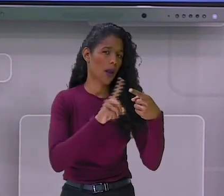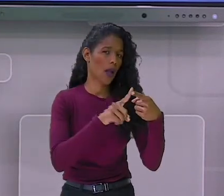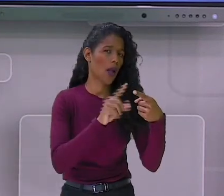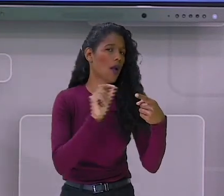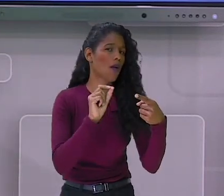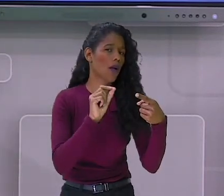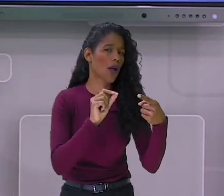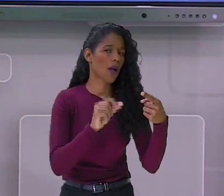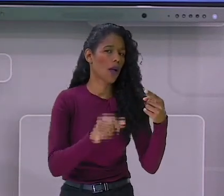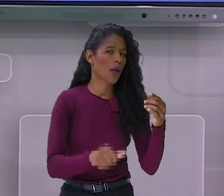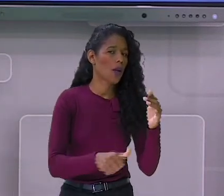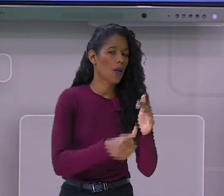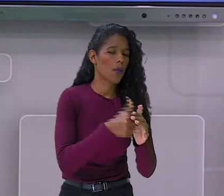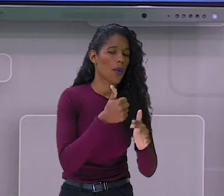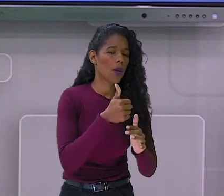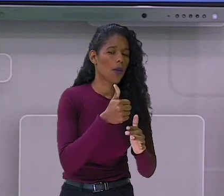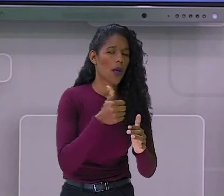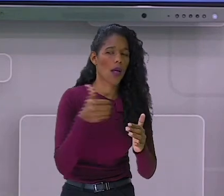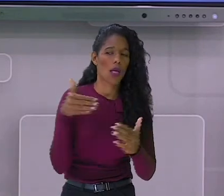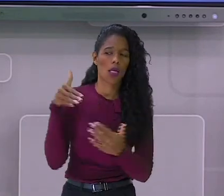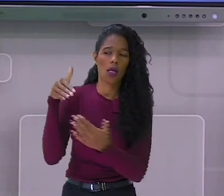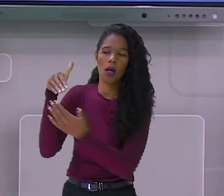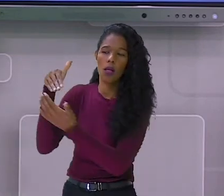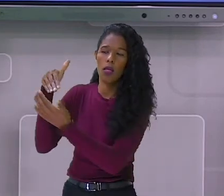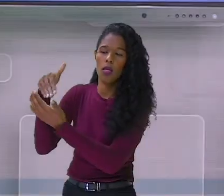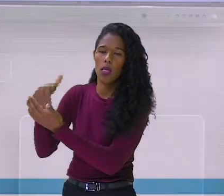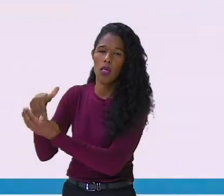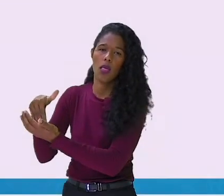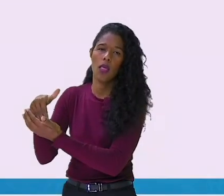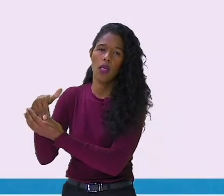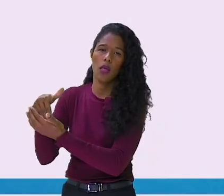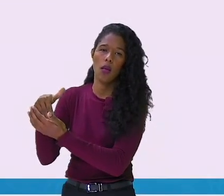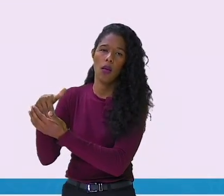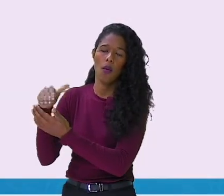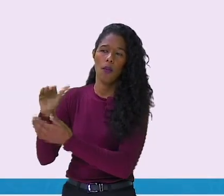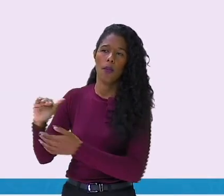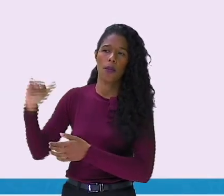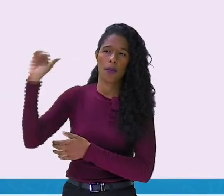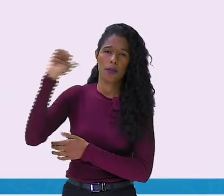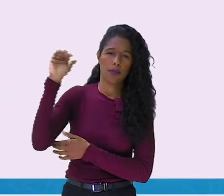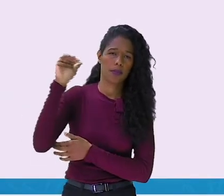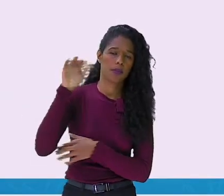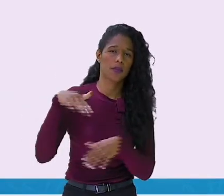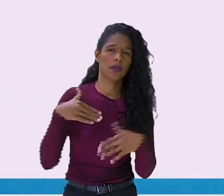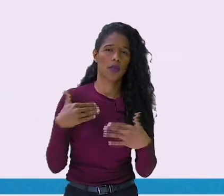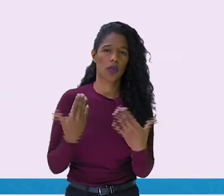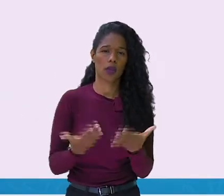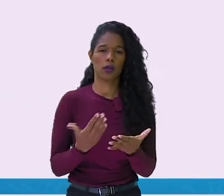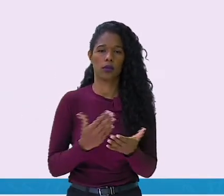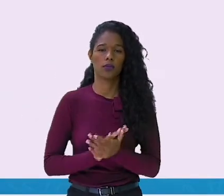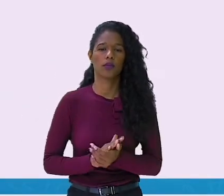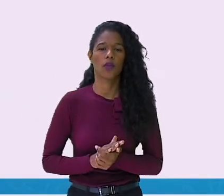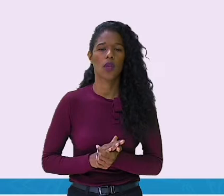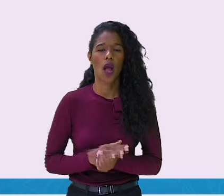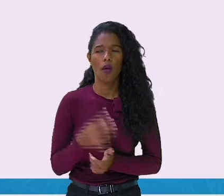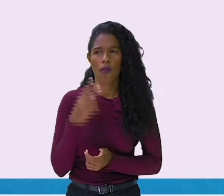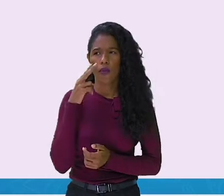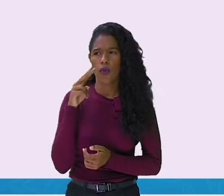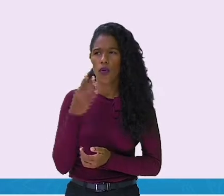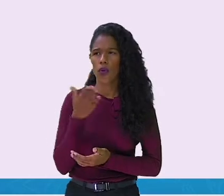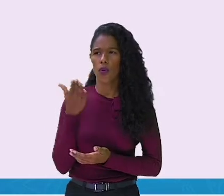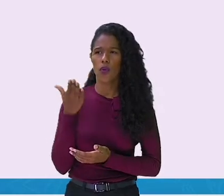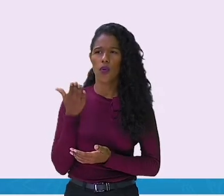maior. Observando todos esses números aqui. Qual que é o número menor aqui?